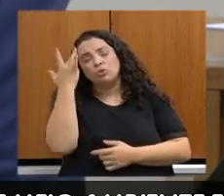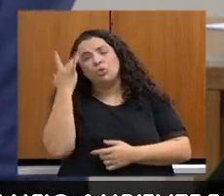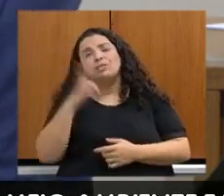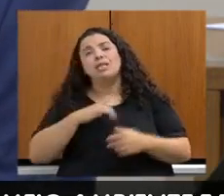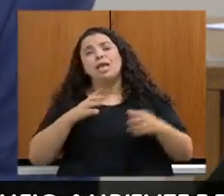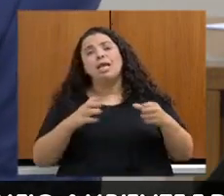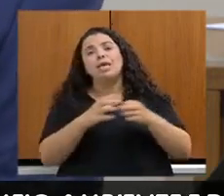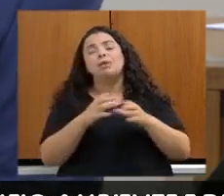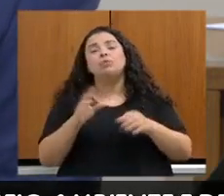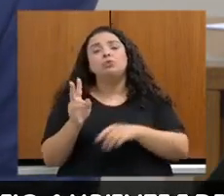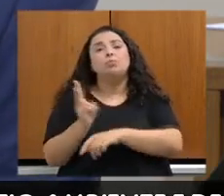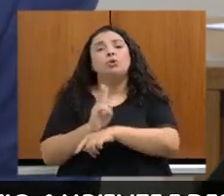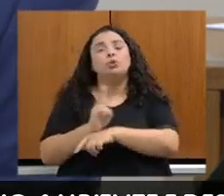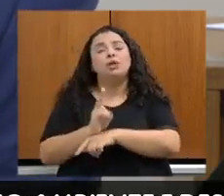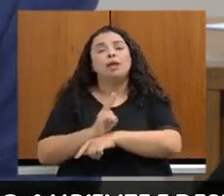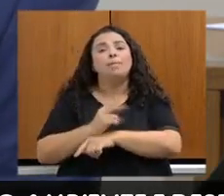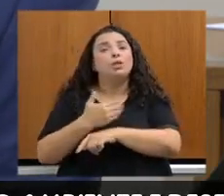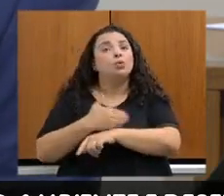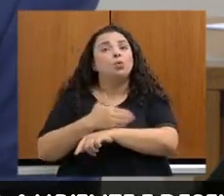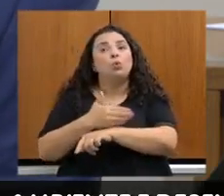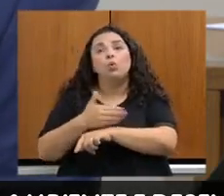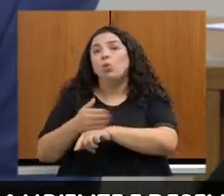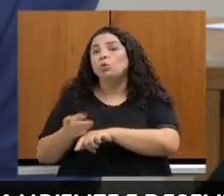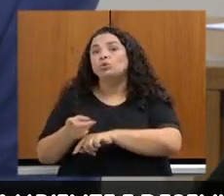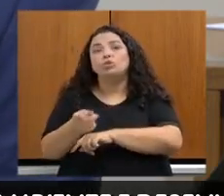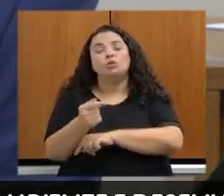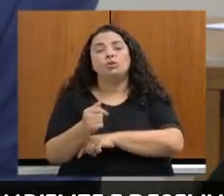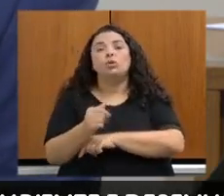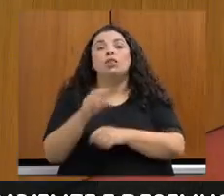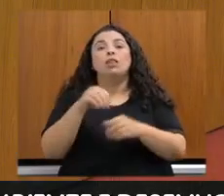monitoramento contínuo do IEF.